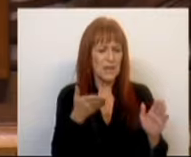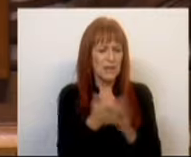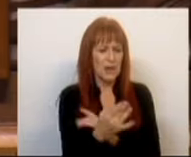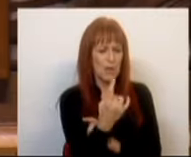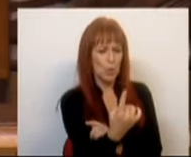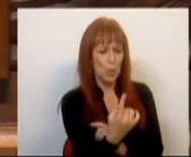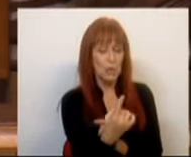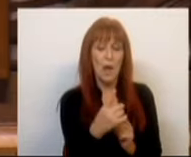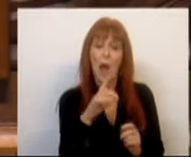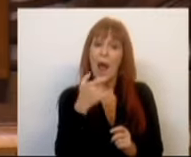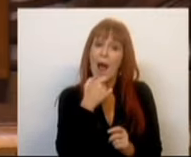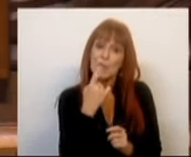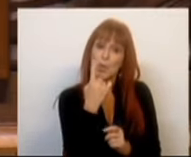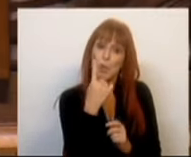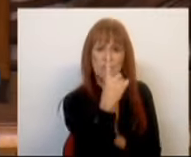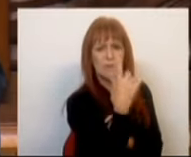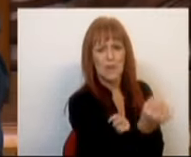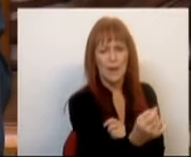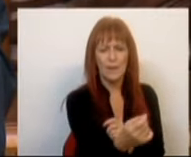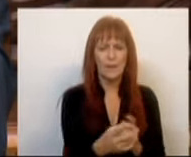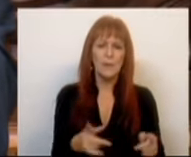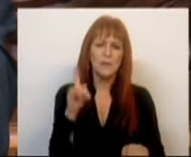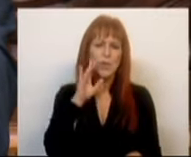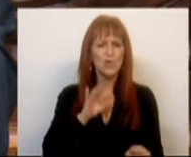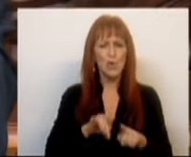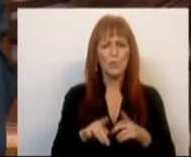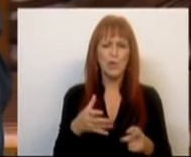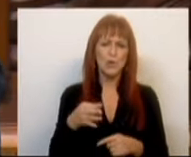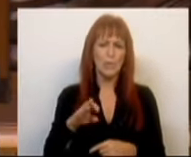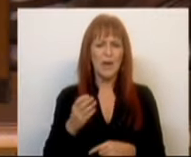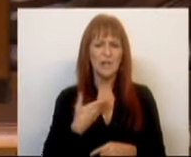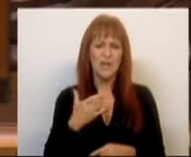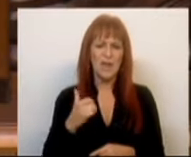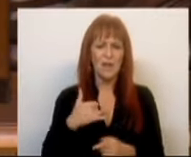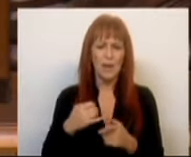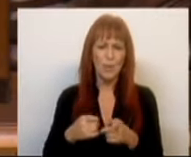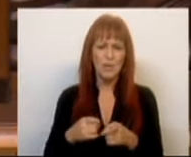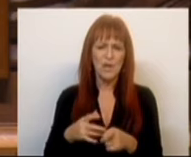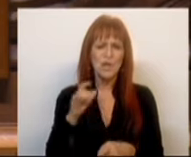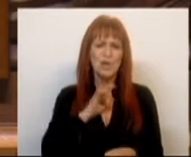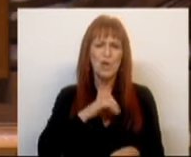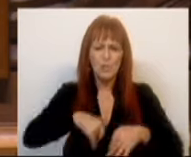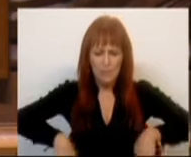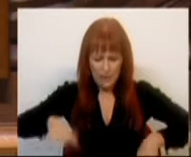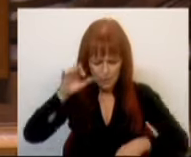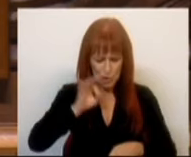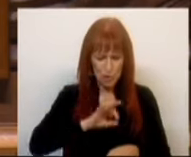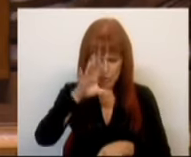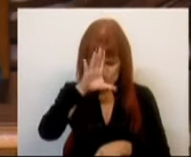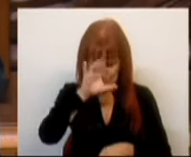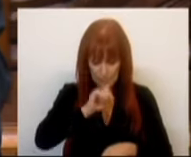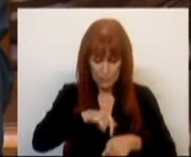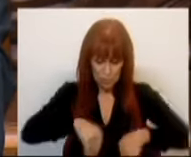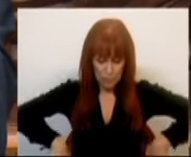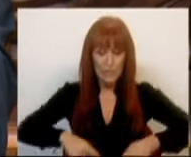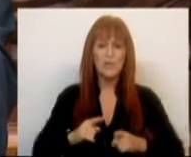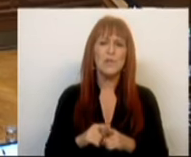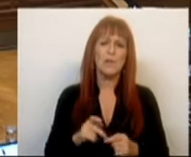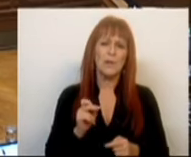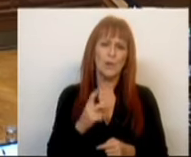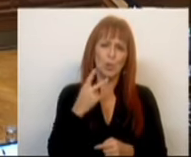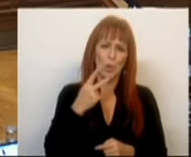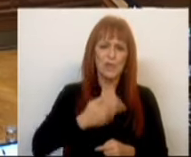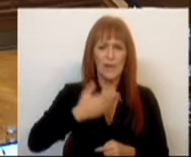só quando sai 1? Srs. e Srs. Deputados do PSD e do CDS, Srs. Membros e Srs. Membros do Governo, passaram dois